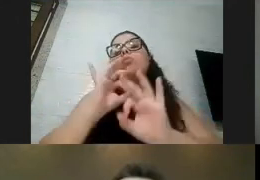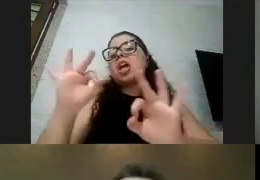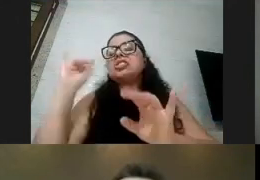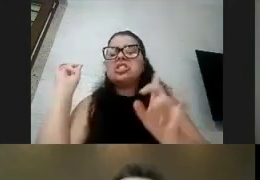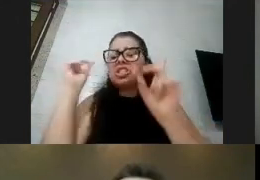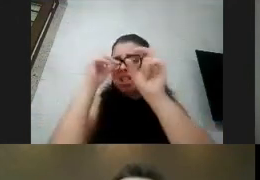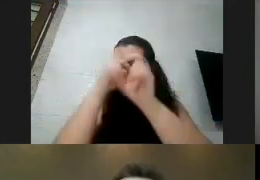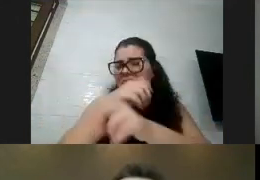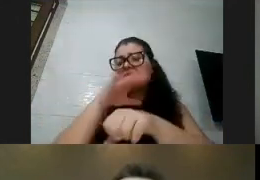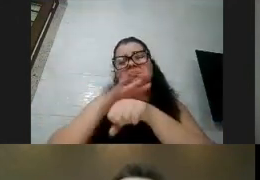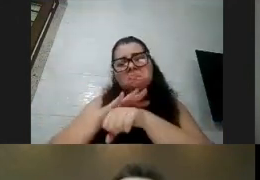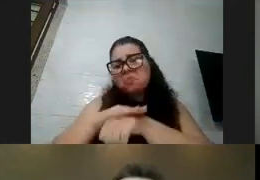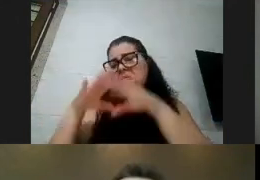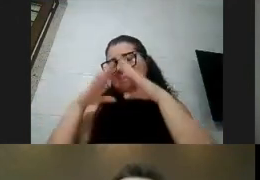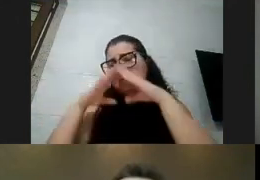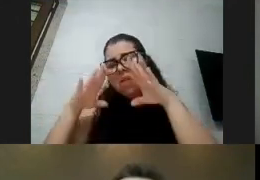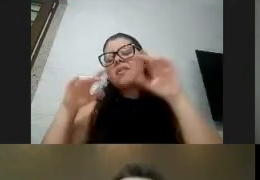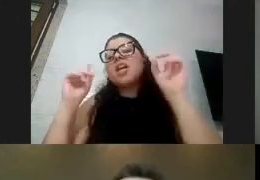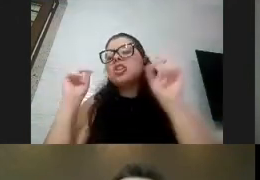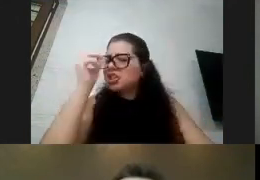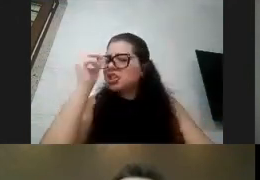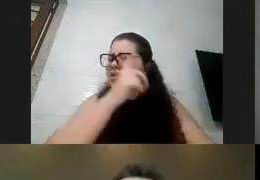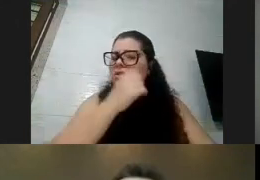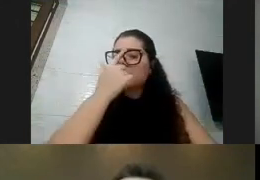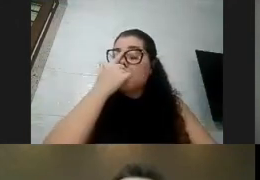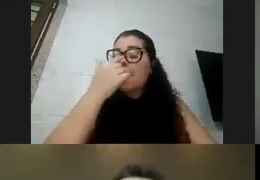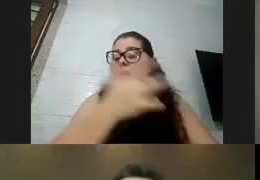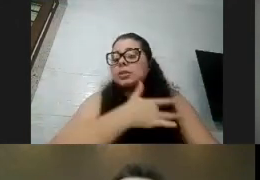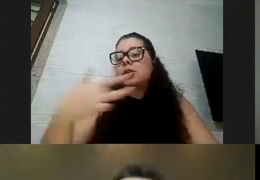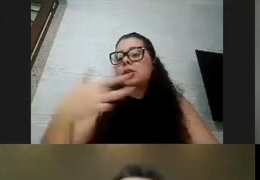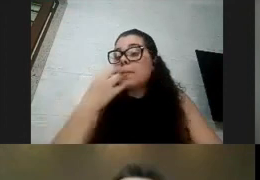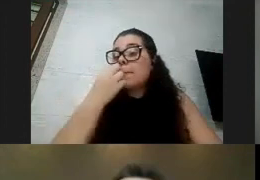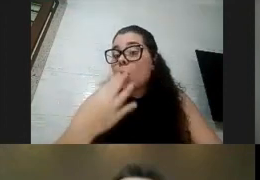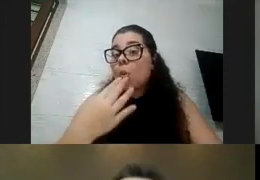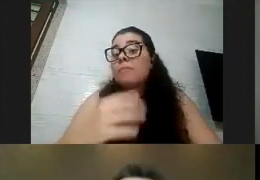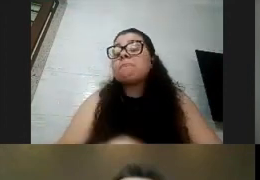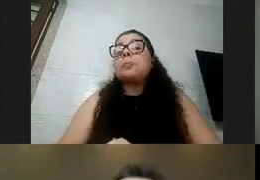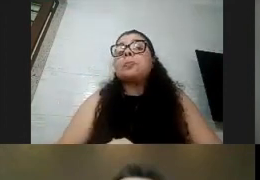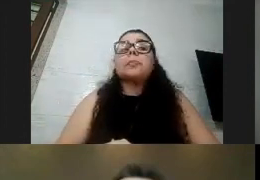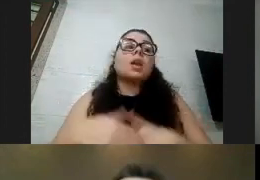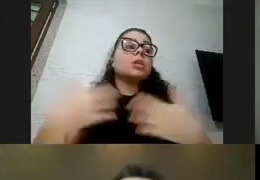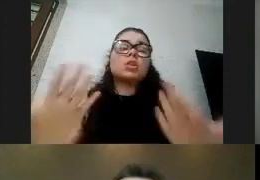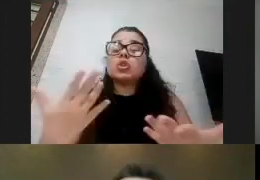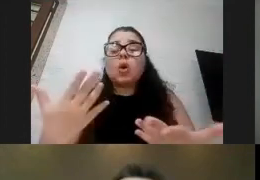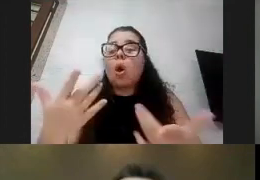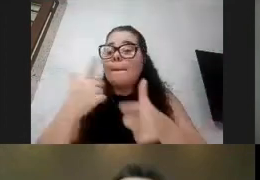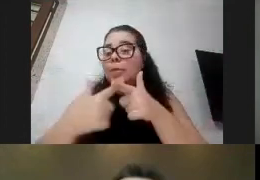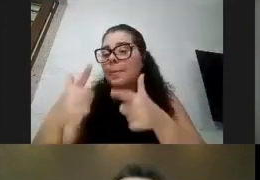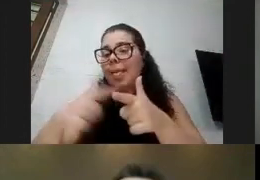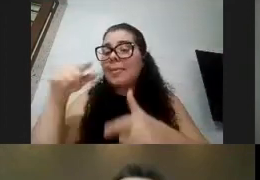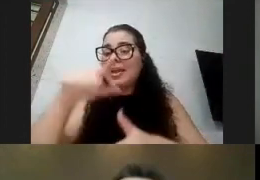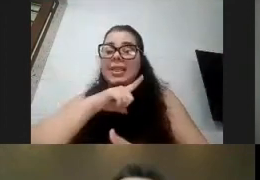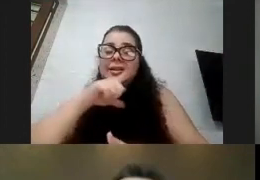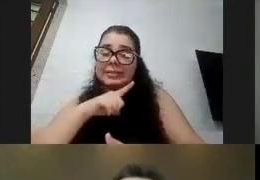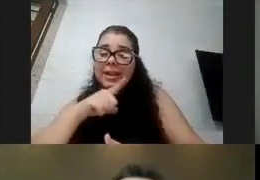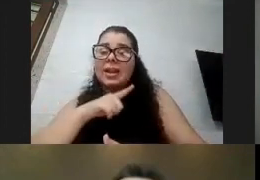ficar nem resfriada nem nada a única coisa sim é essa que eu falei da vitamina